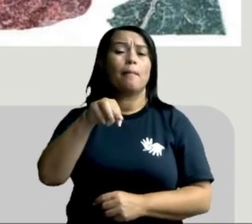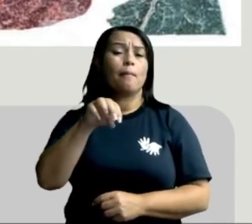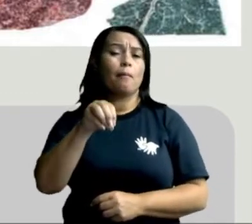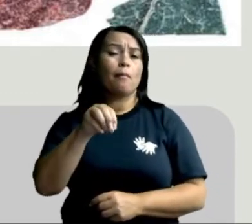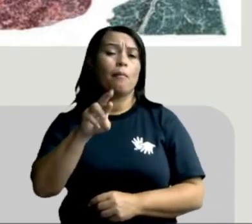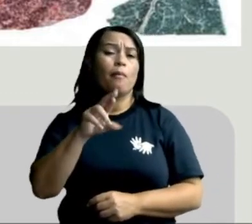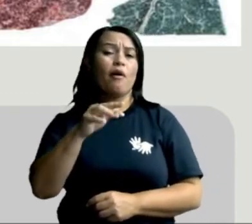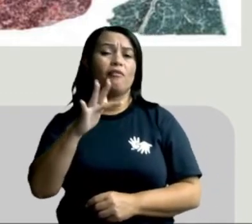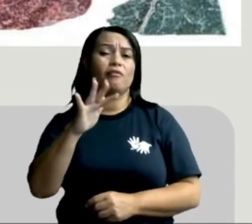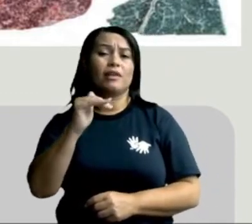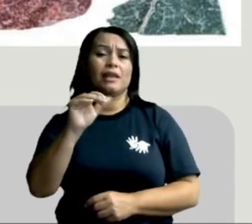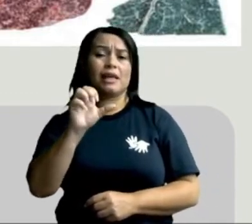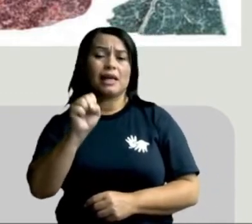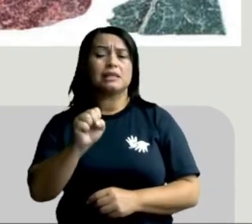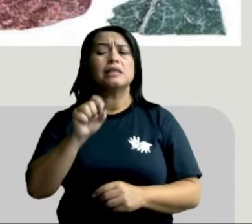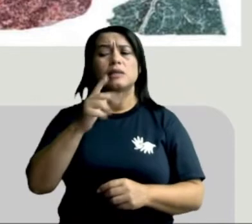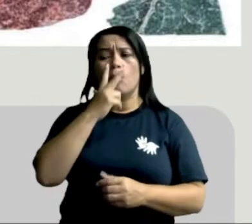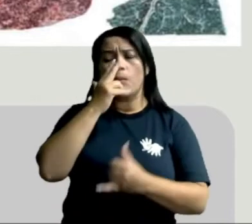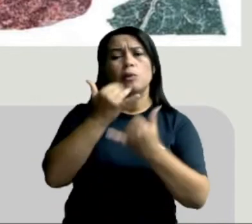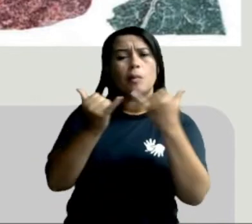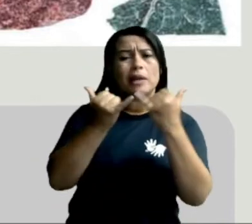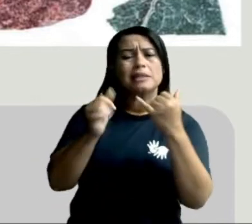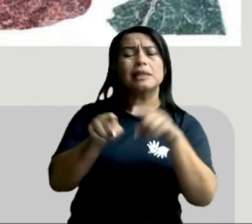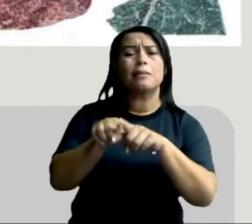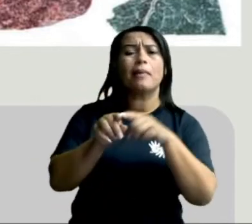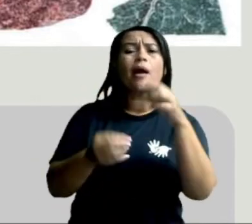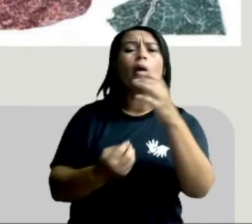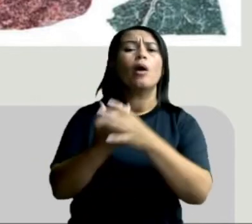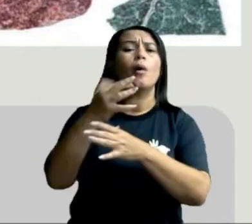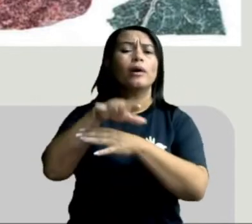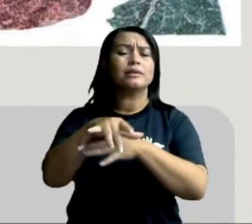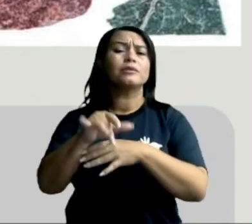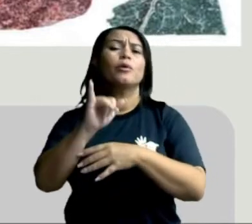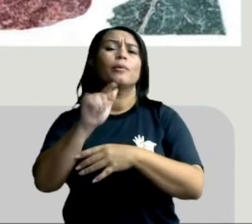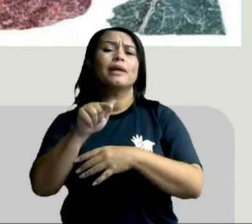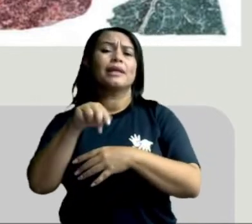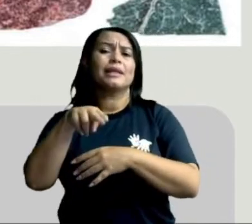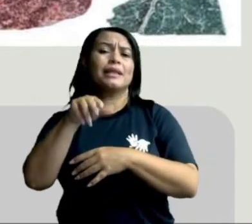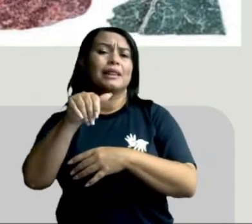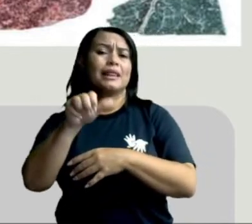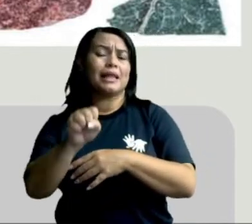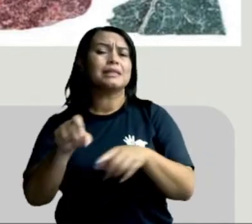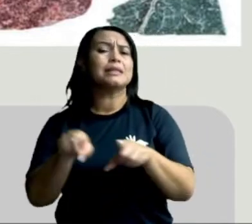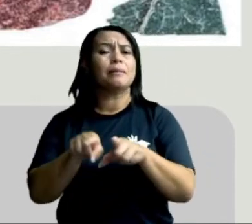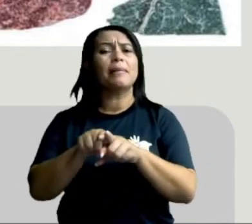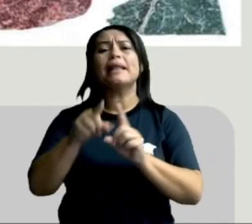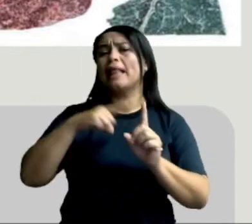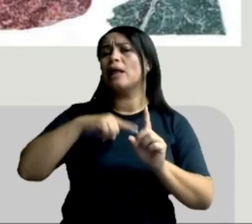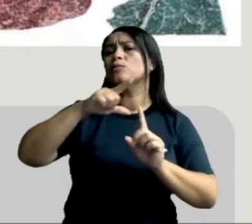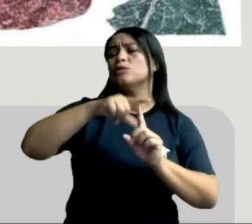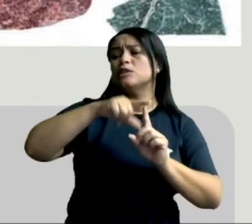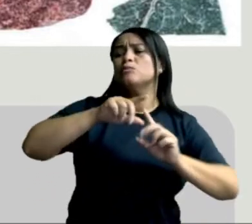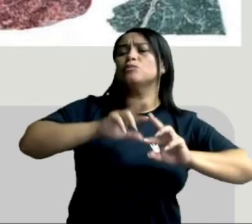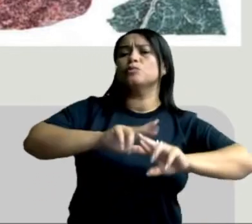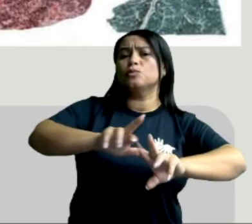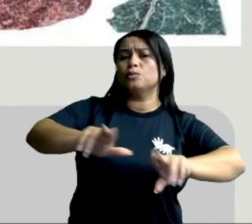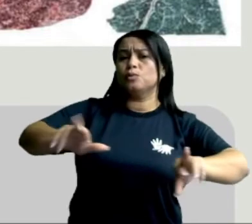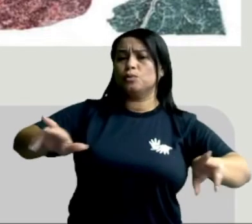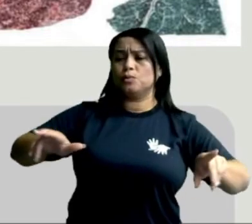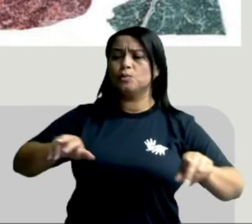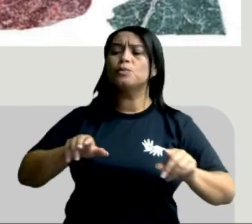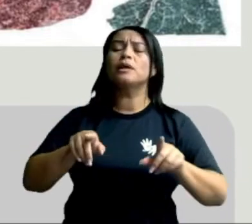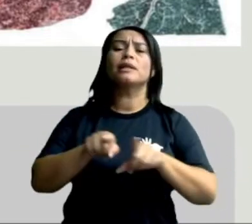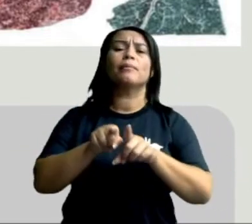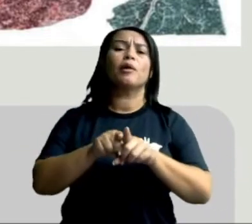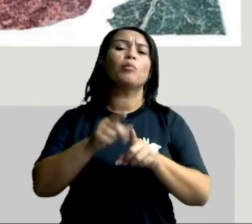com as rochas magmáticas ou ígneas. Você vê a grande variedade de tipos de rochas que existem metamórficas. E como